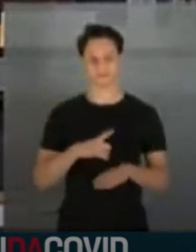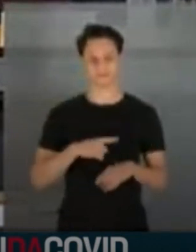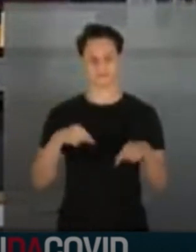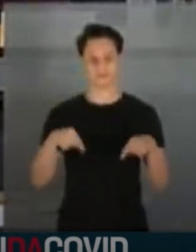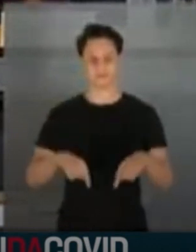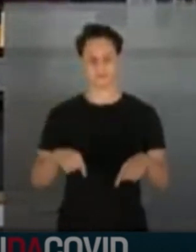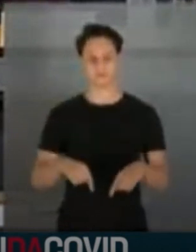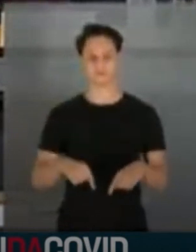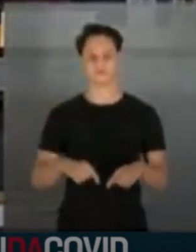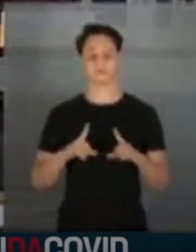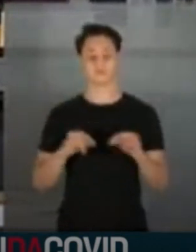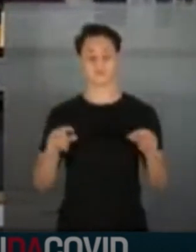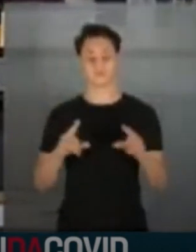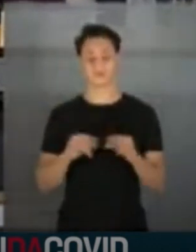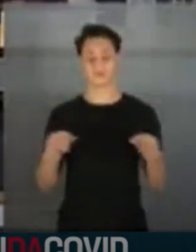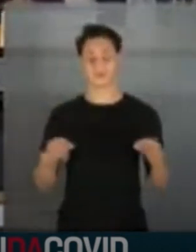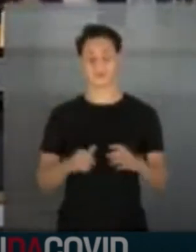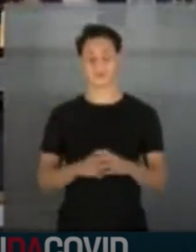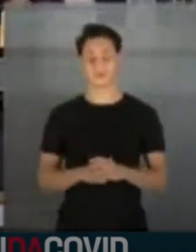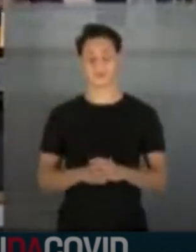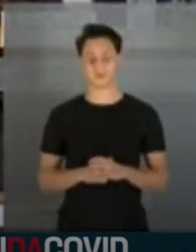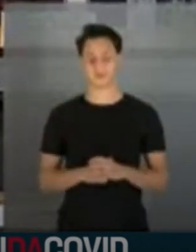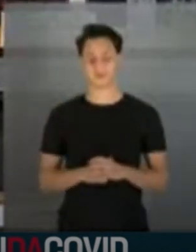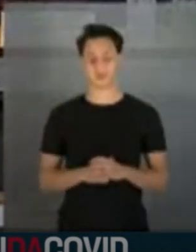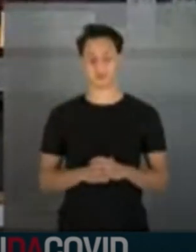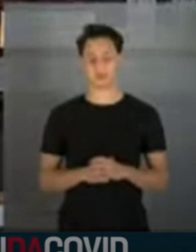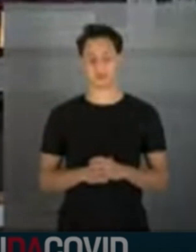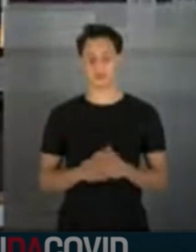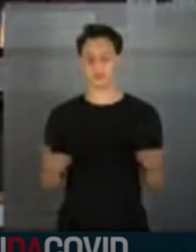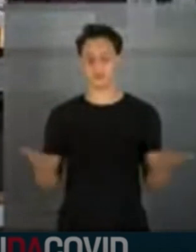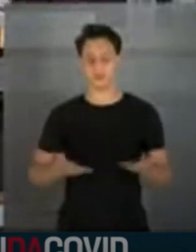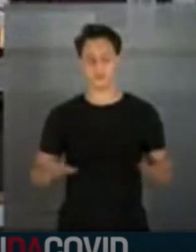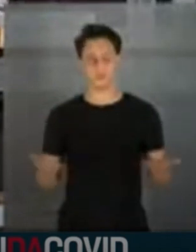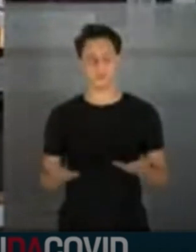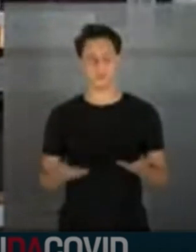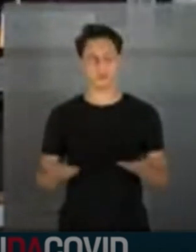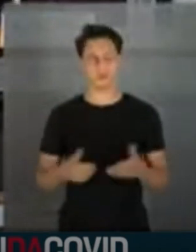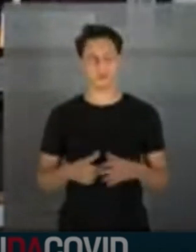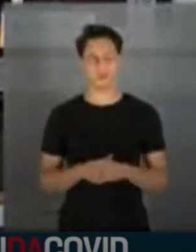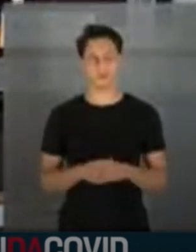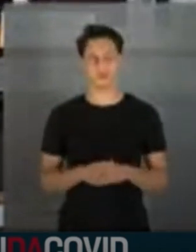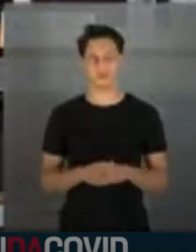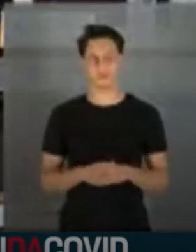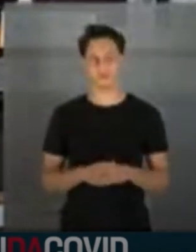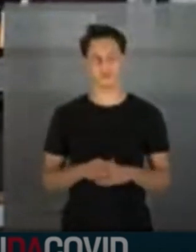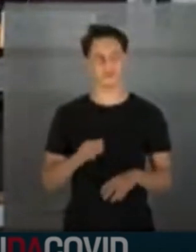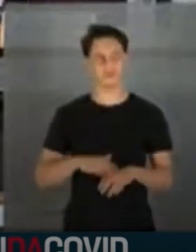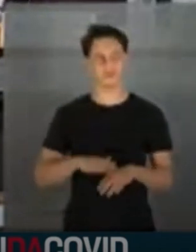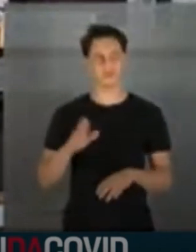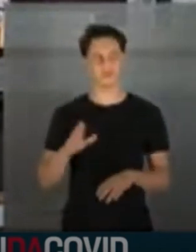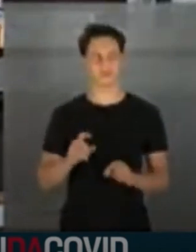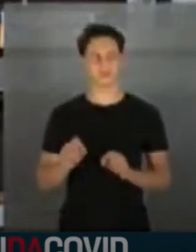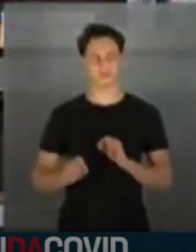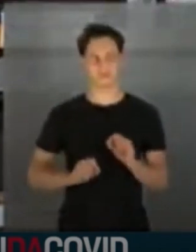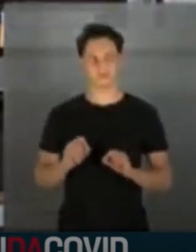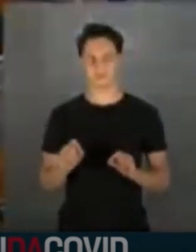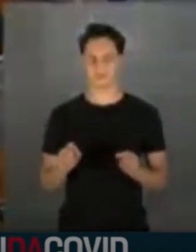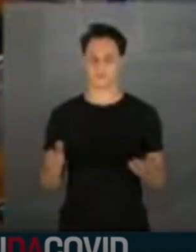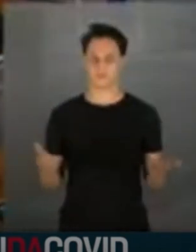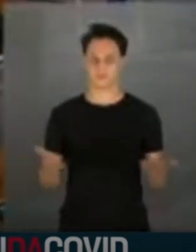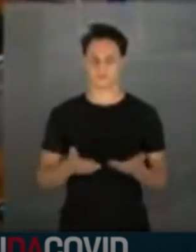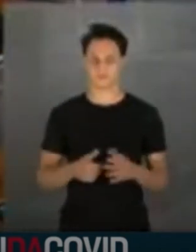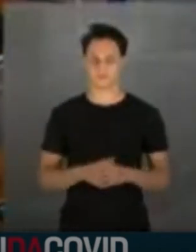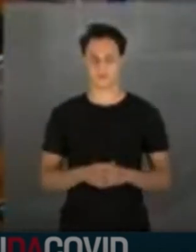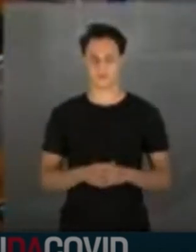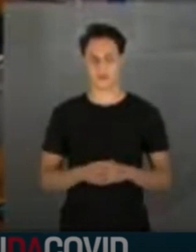prefeito, segundo as informações que tivemos, viria de São